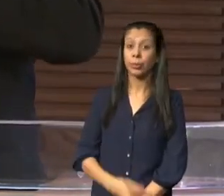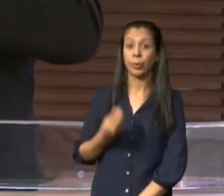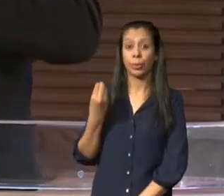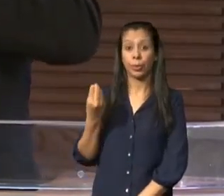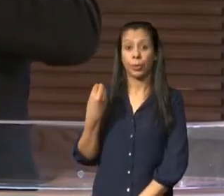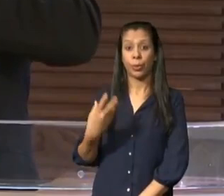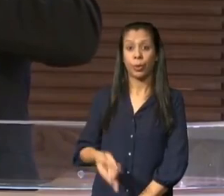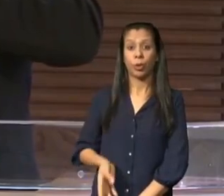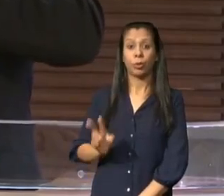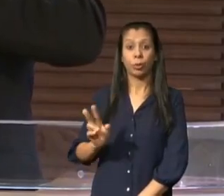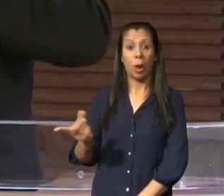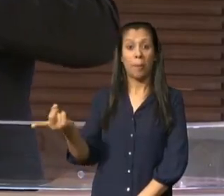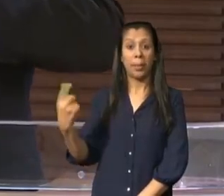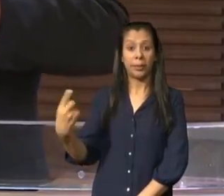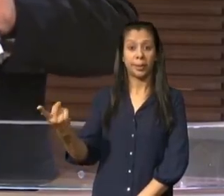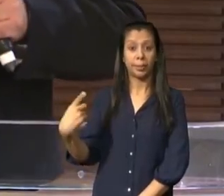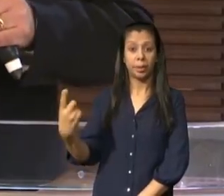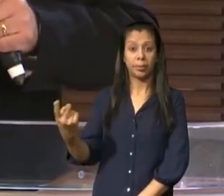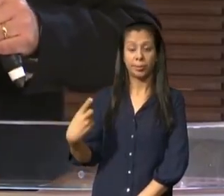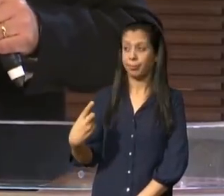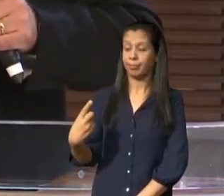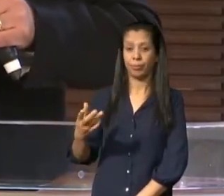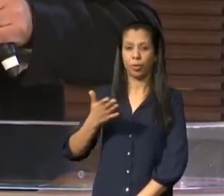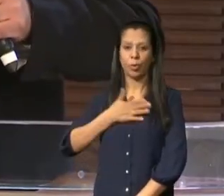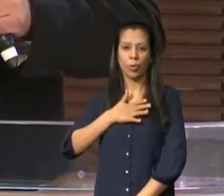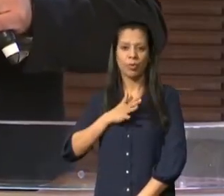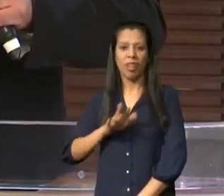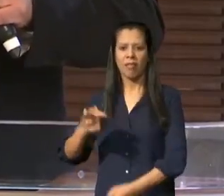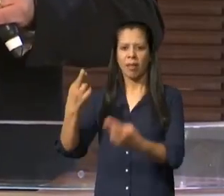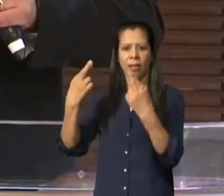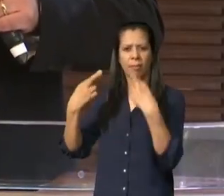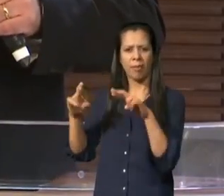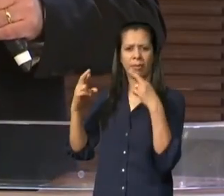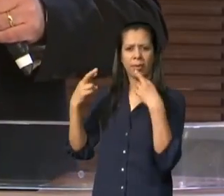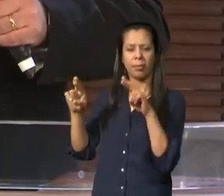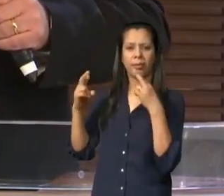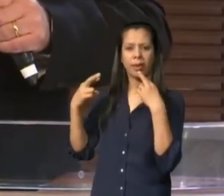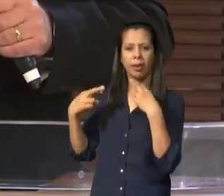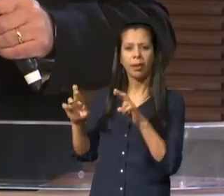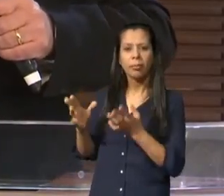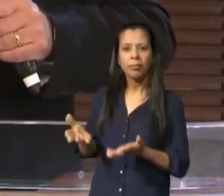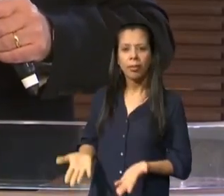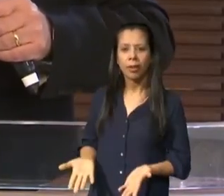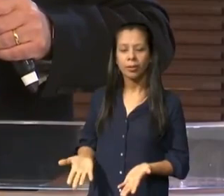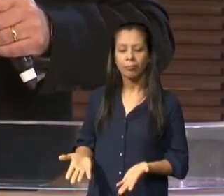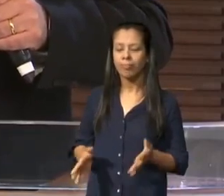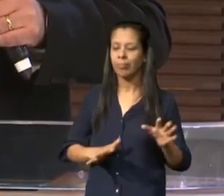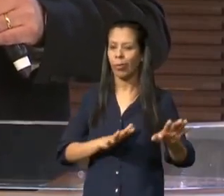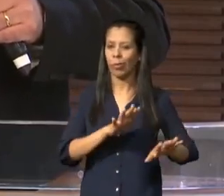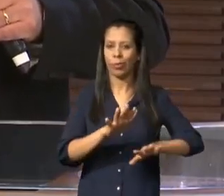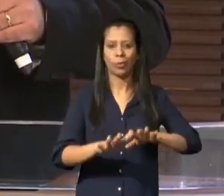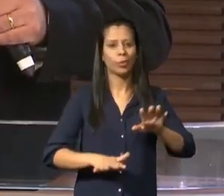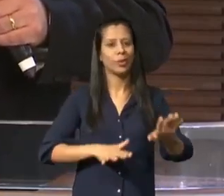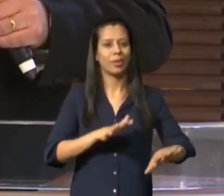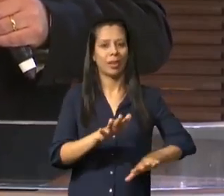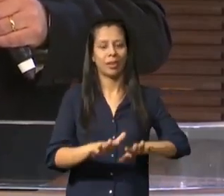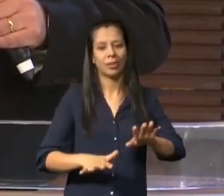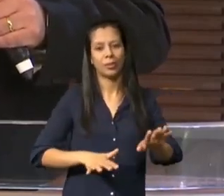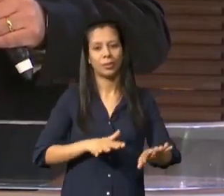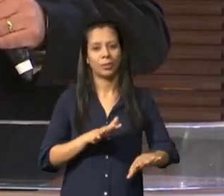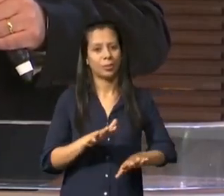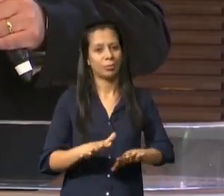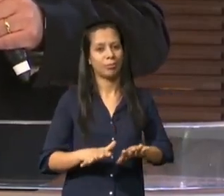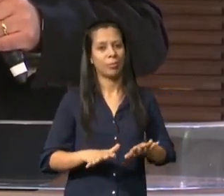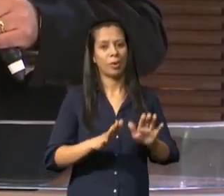sabe por que porque a murmuração ou o ato de murmurar está relacionado na